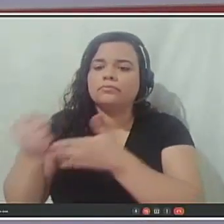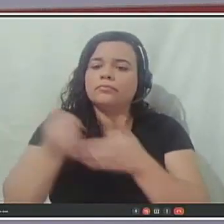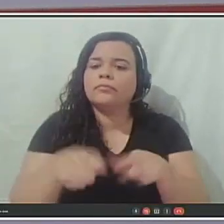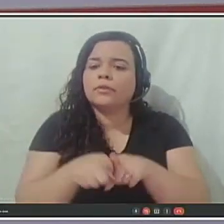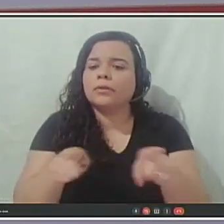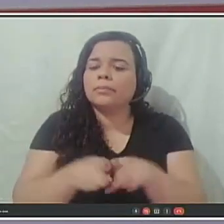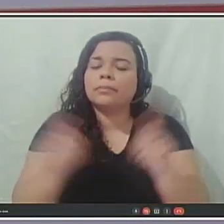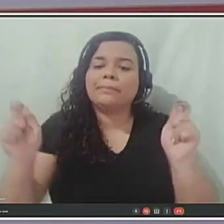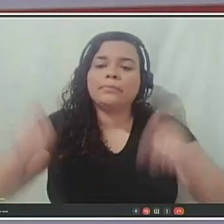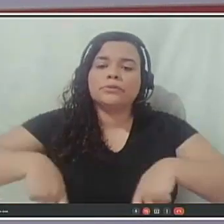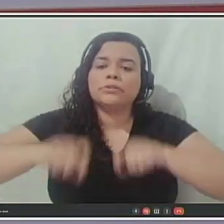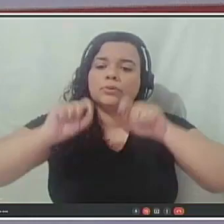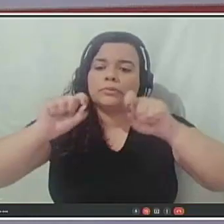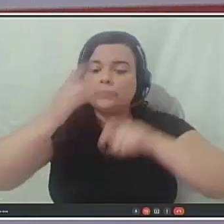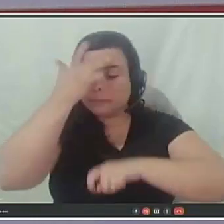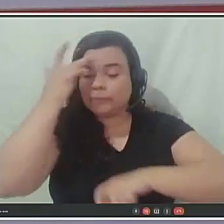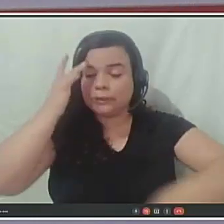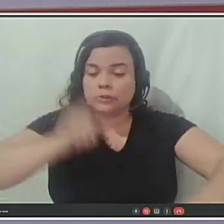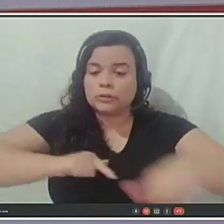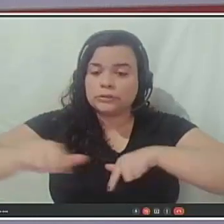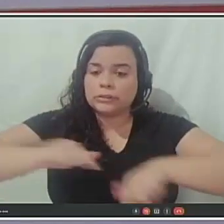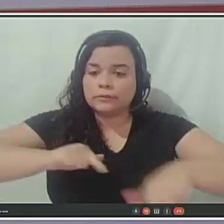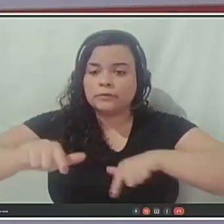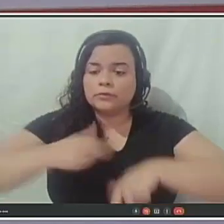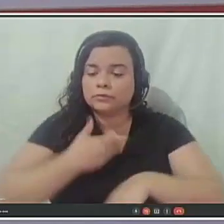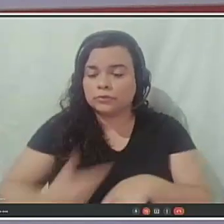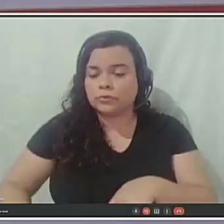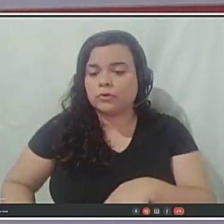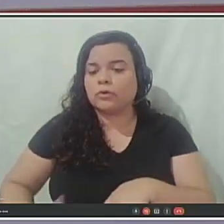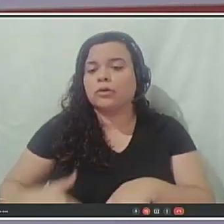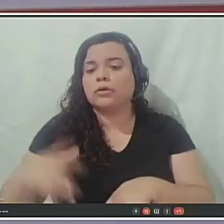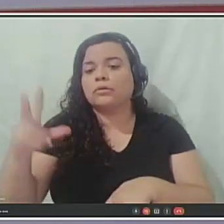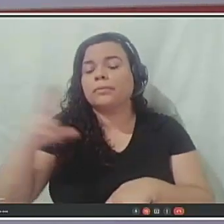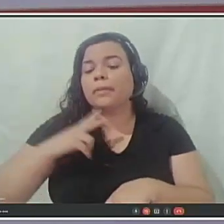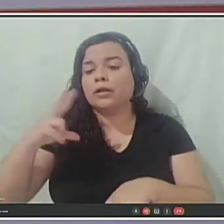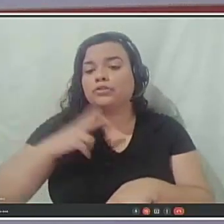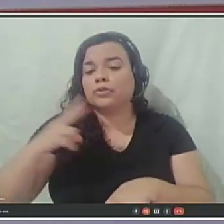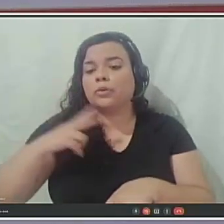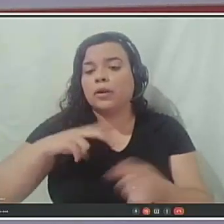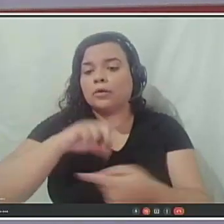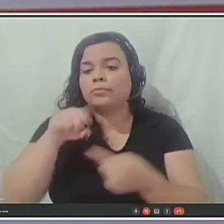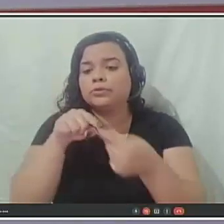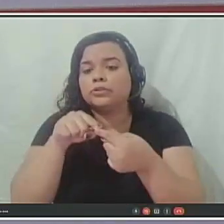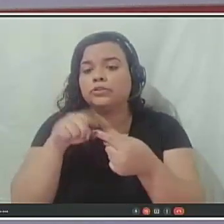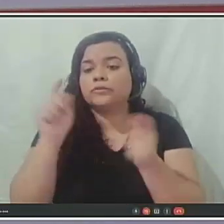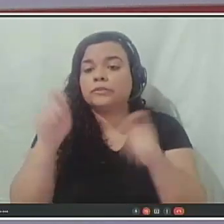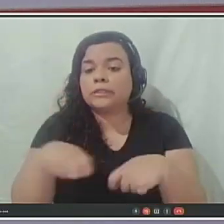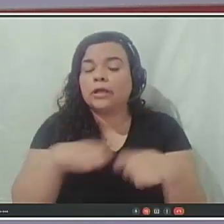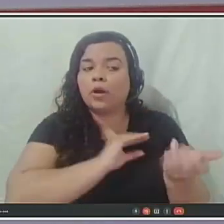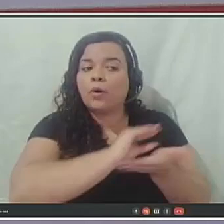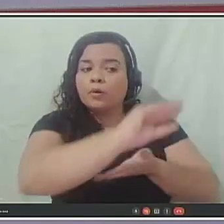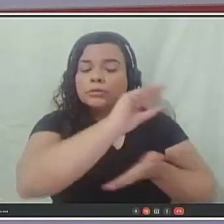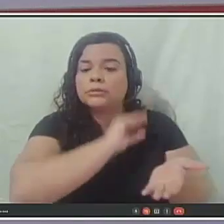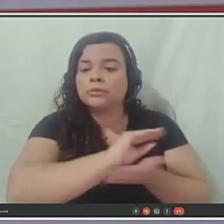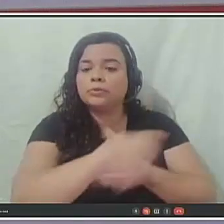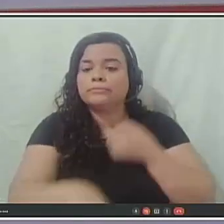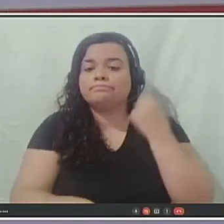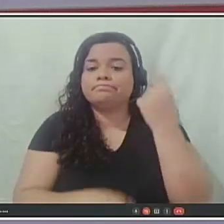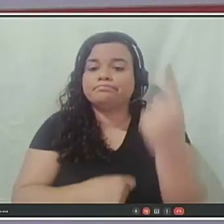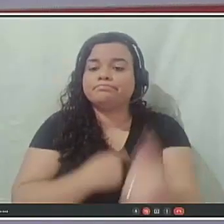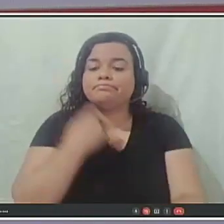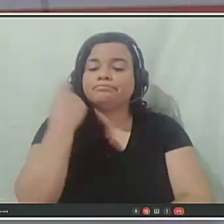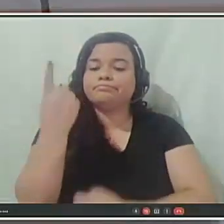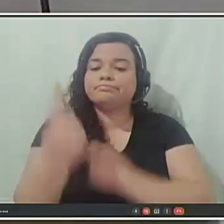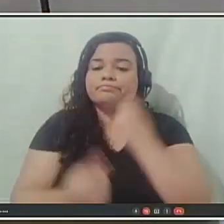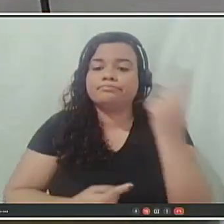que requerem licença sem vencimento para fins particulares possam continuar a contribuir facultativamente para o RPPS, para que